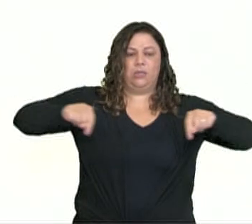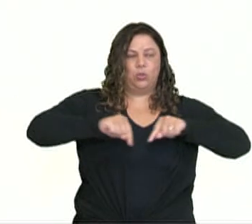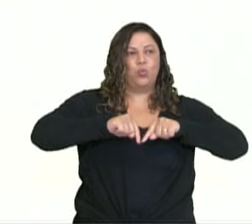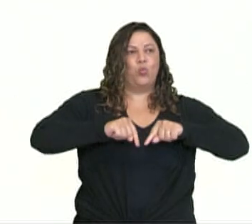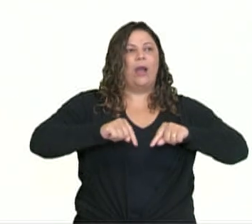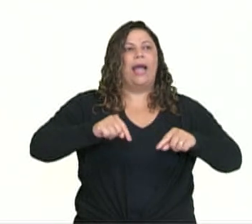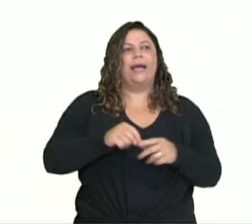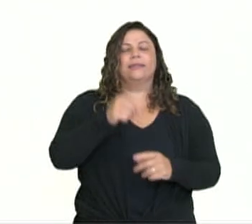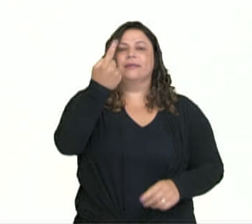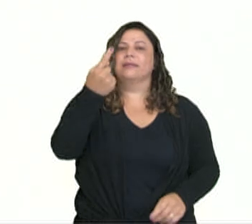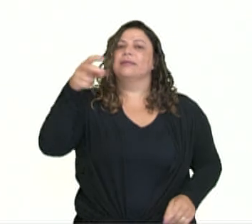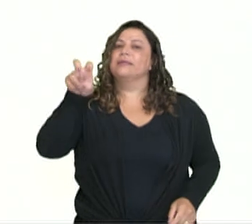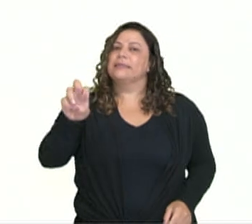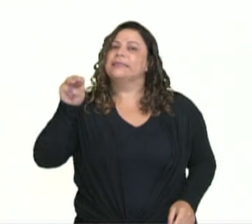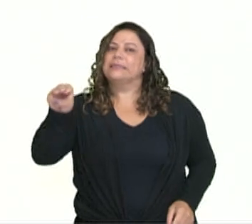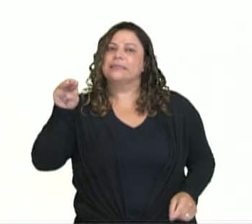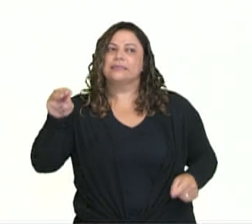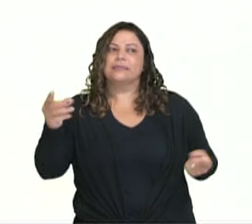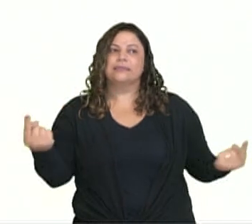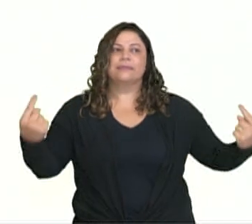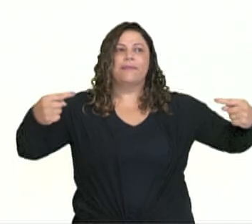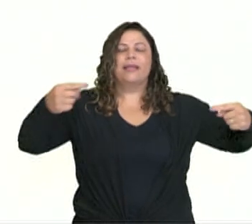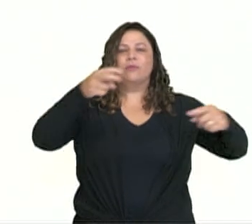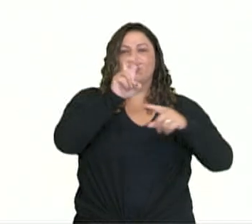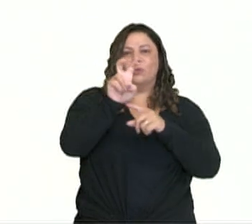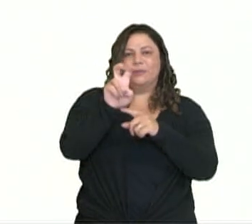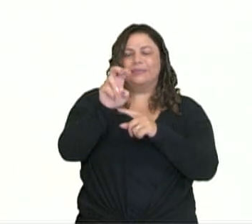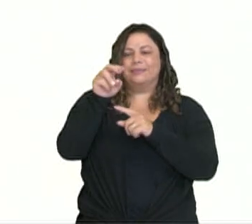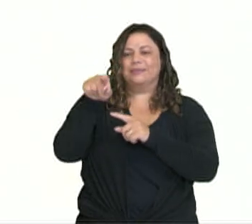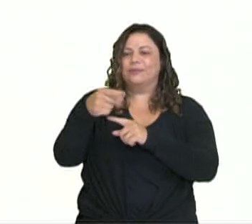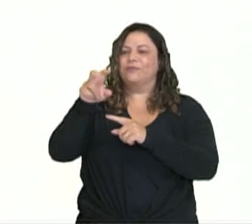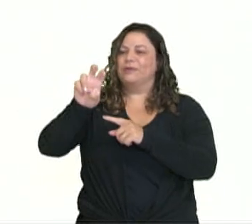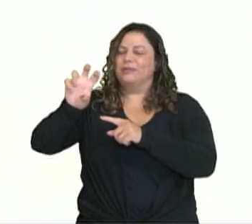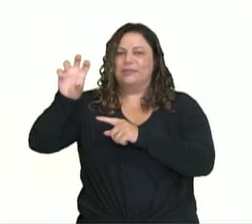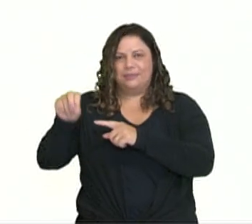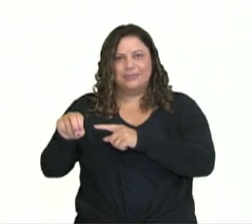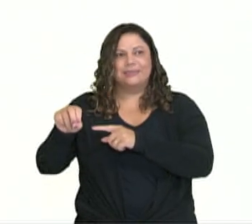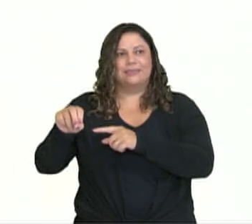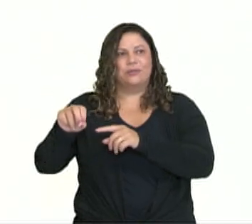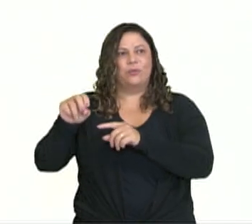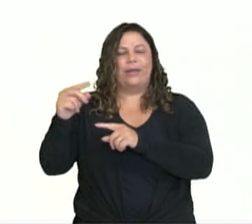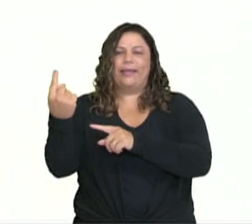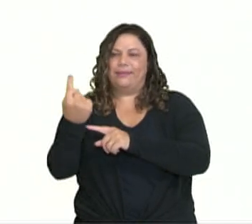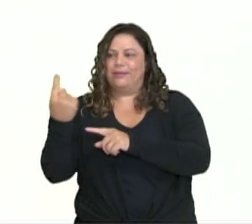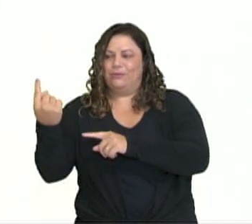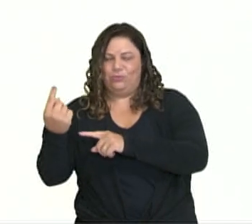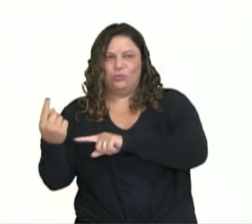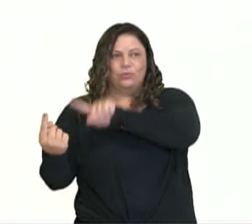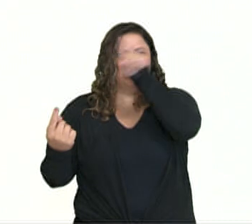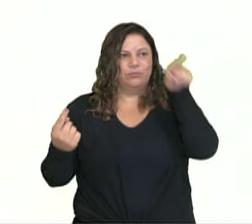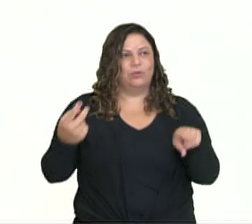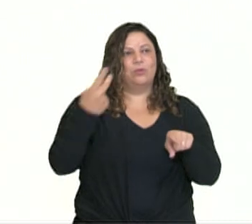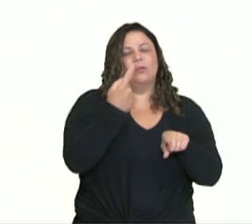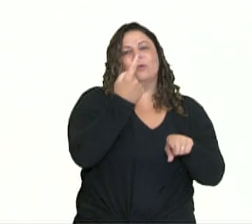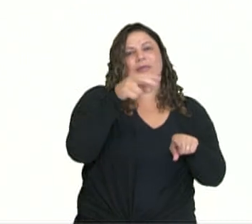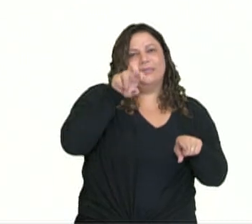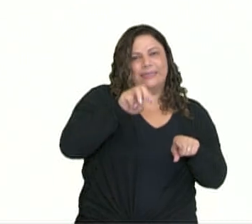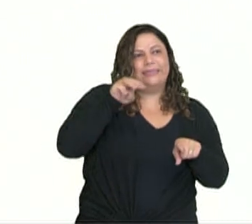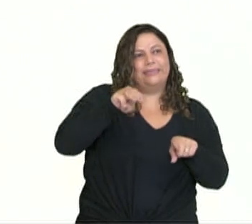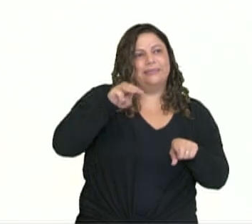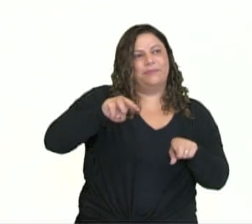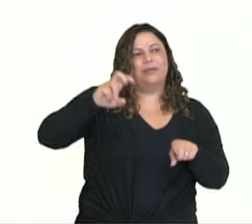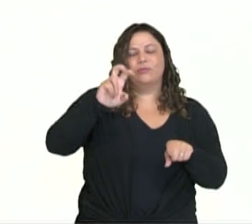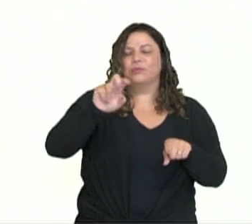mede 15 metros por 5,50 metros no individual e 15 metros por 5